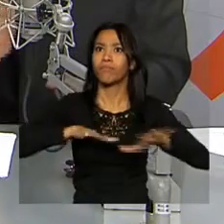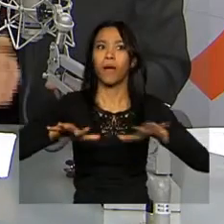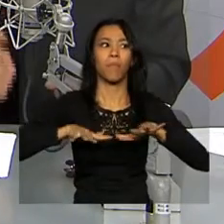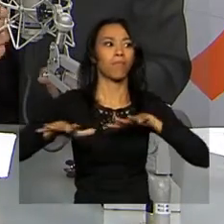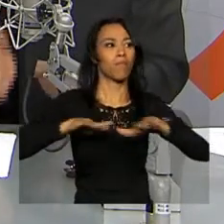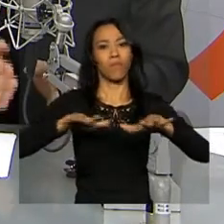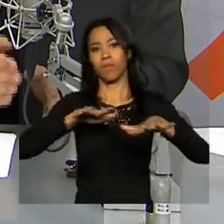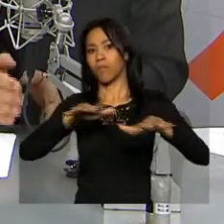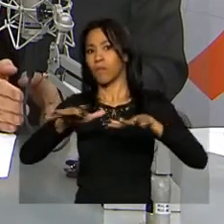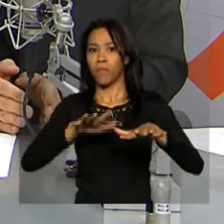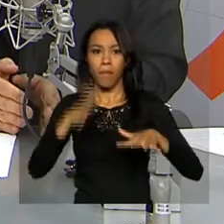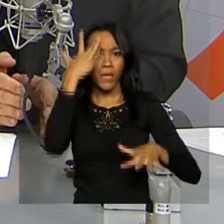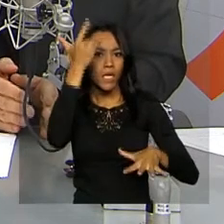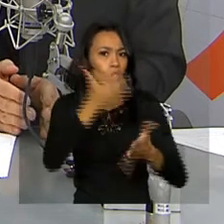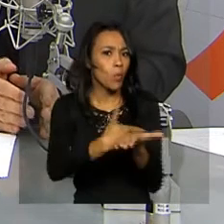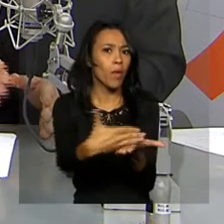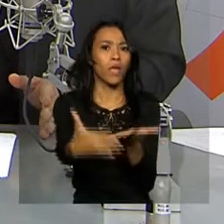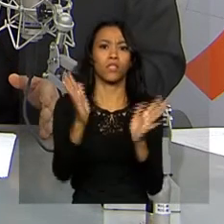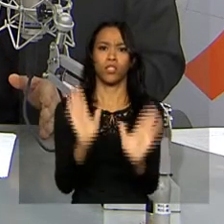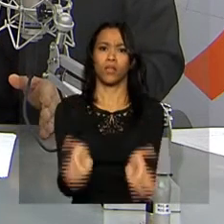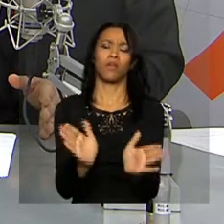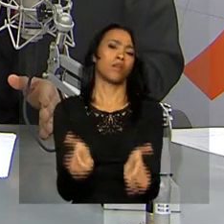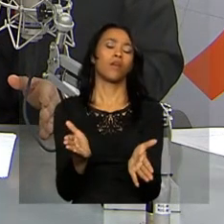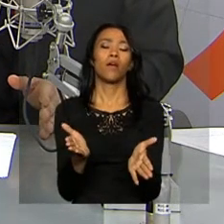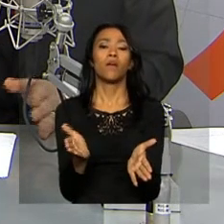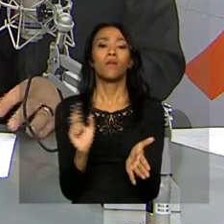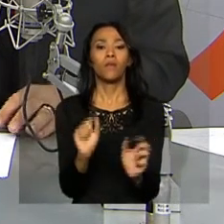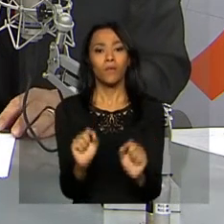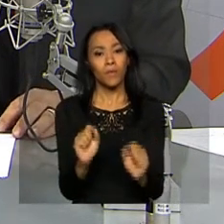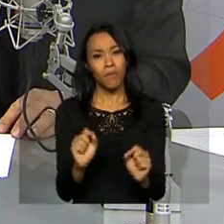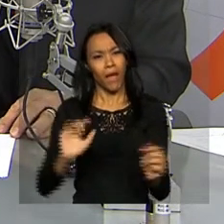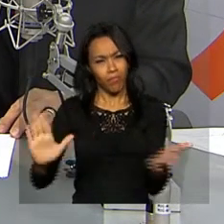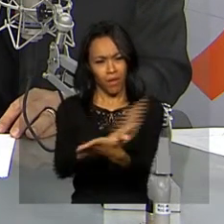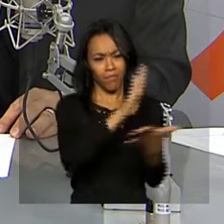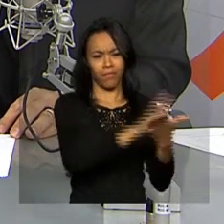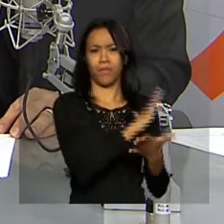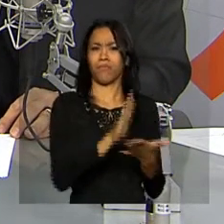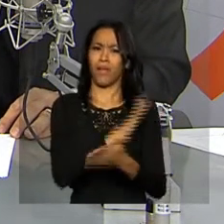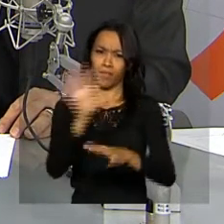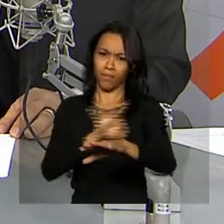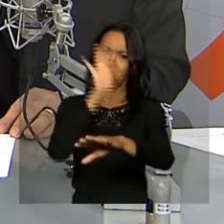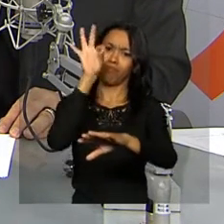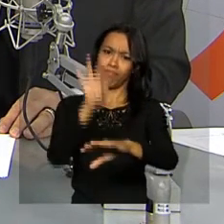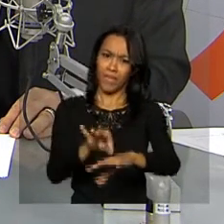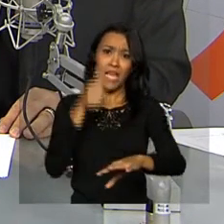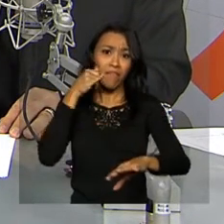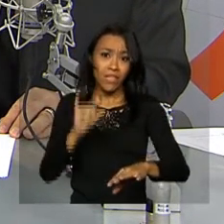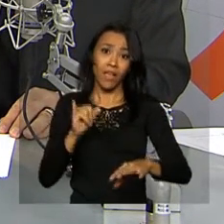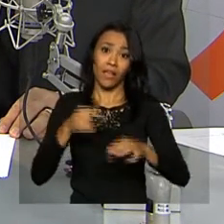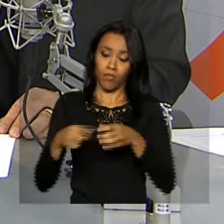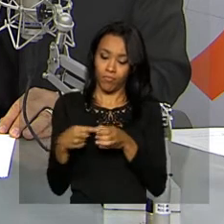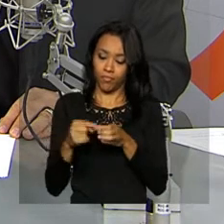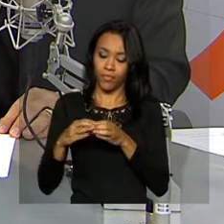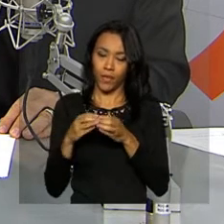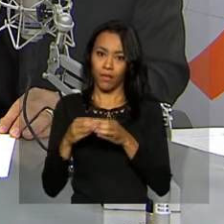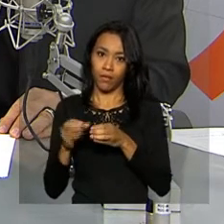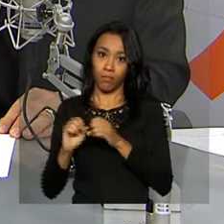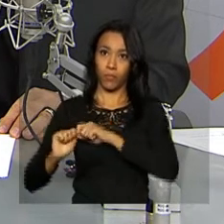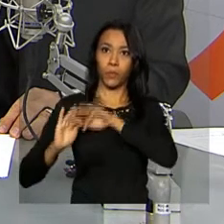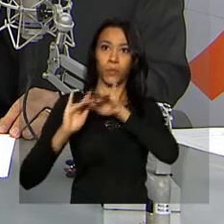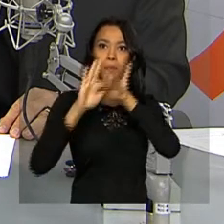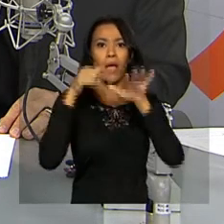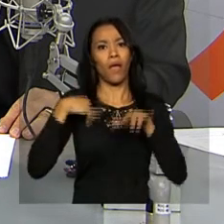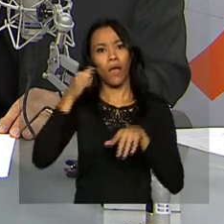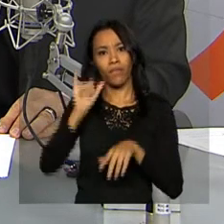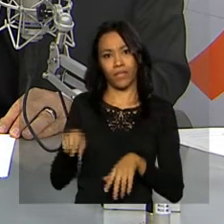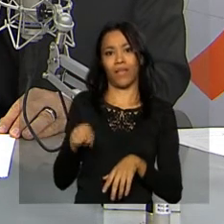para que a gente comece amanhã uma longa caminhada para combater de forma implacável, impedir que esse mosquito nasça, para ele